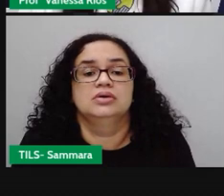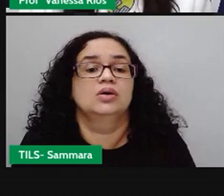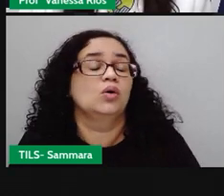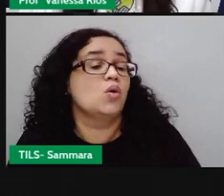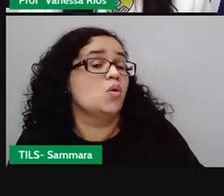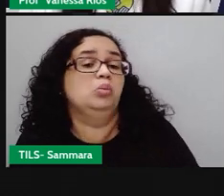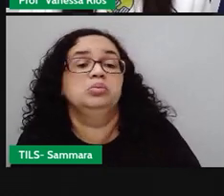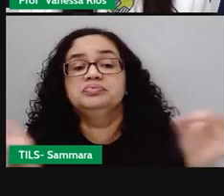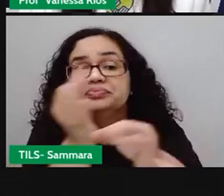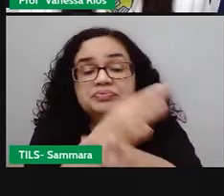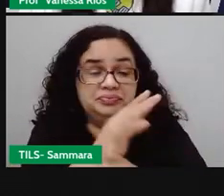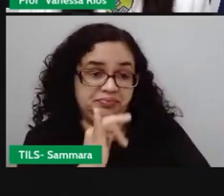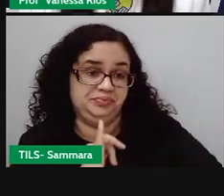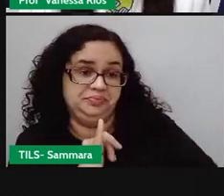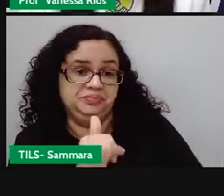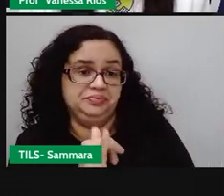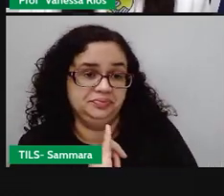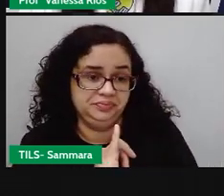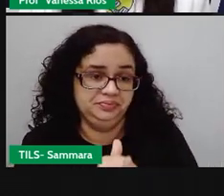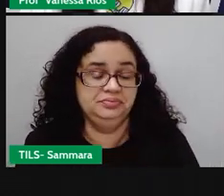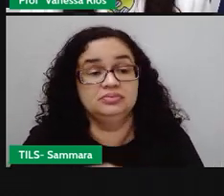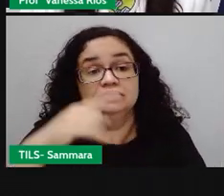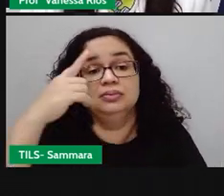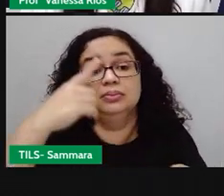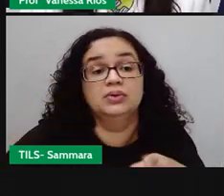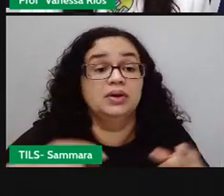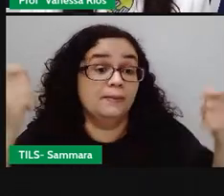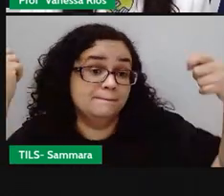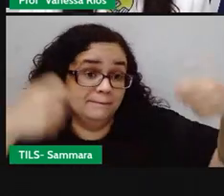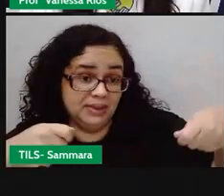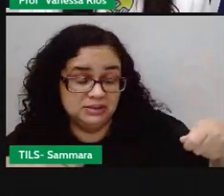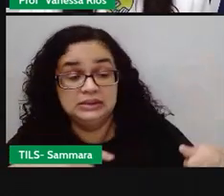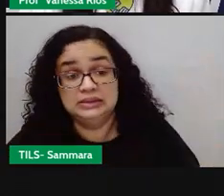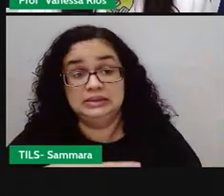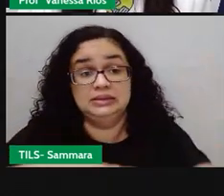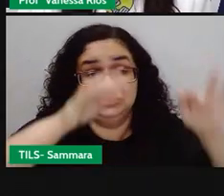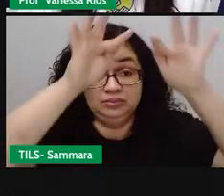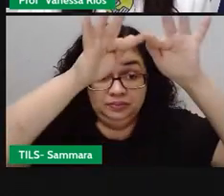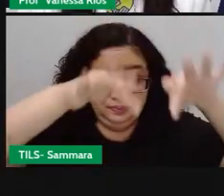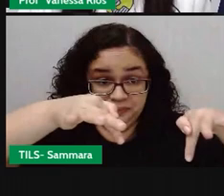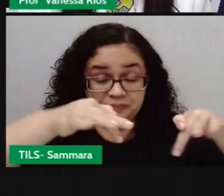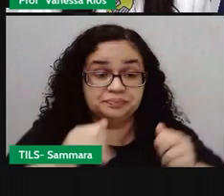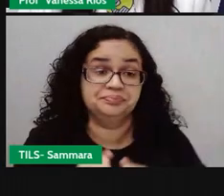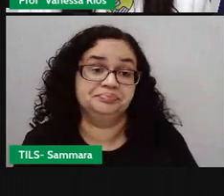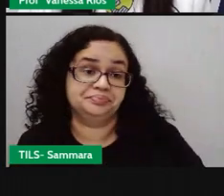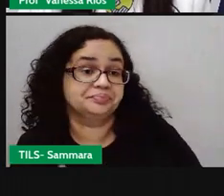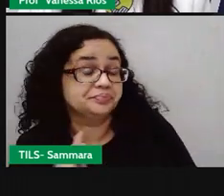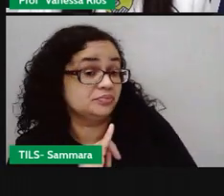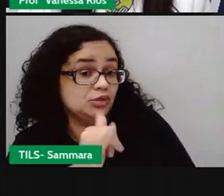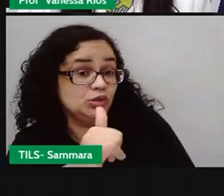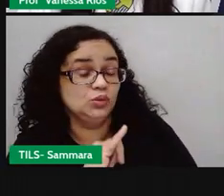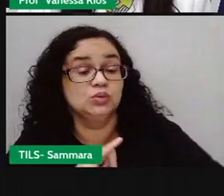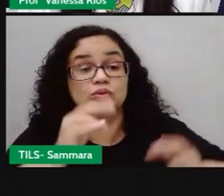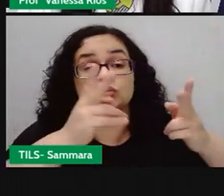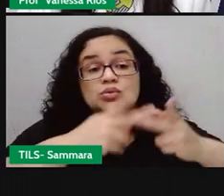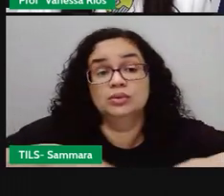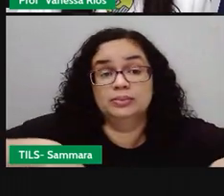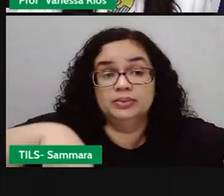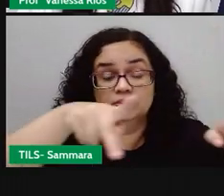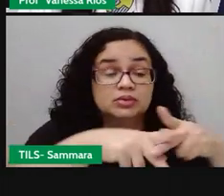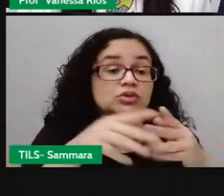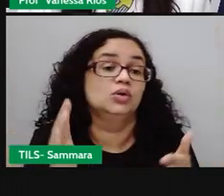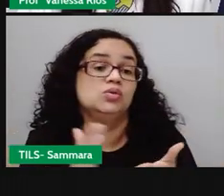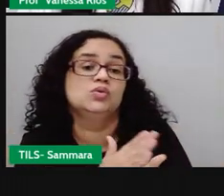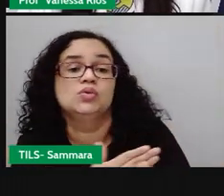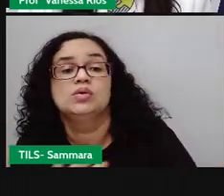E também como termina o conto, porque precisa de uma finalização. Os contos populares, alguns